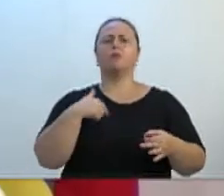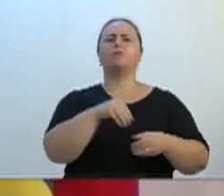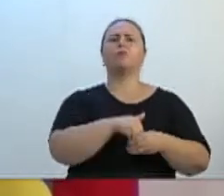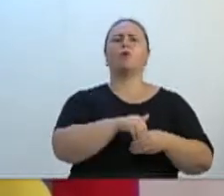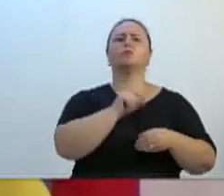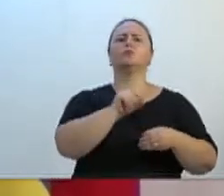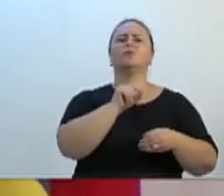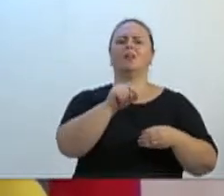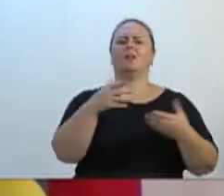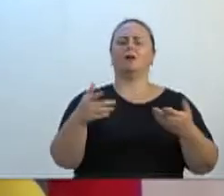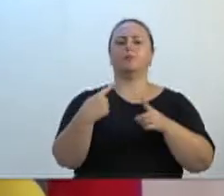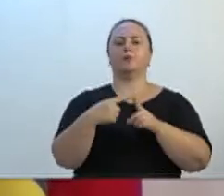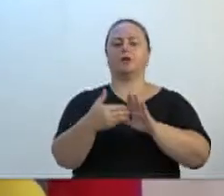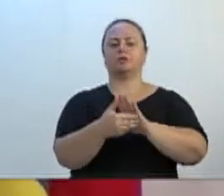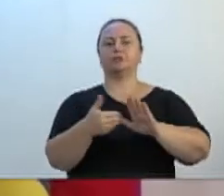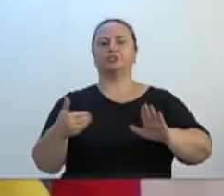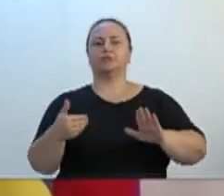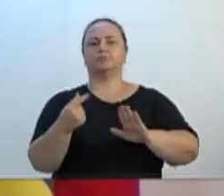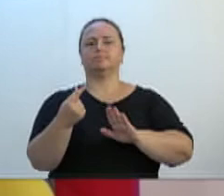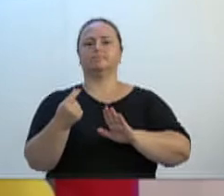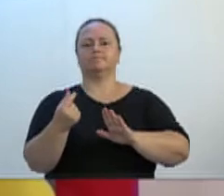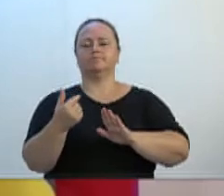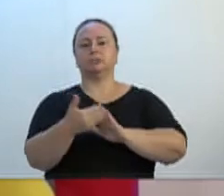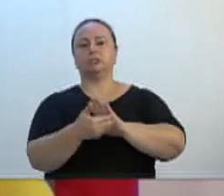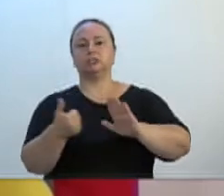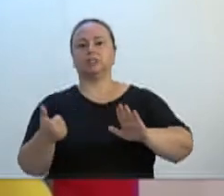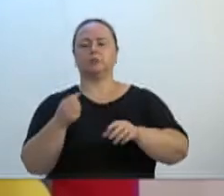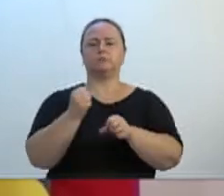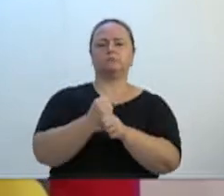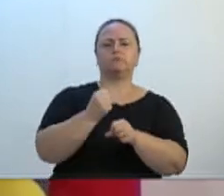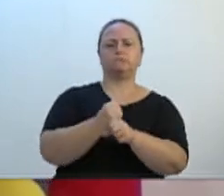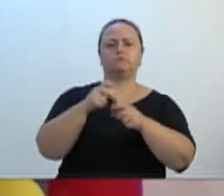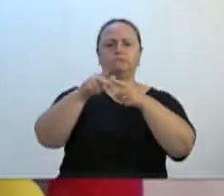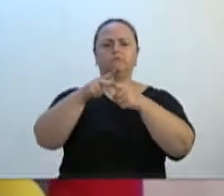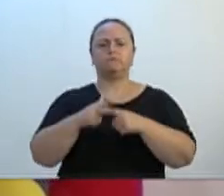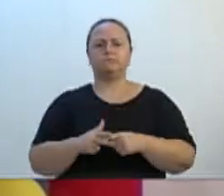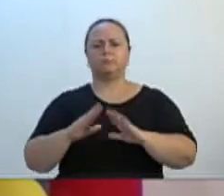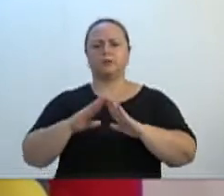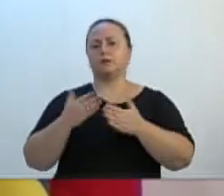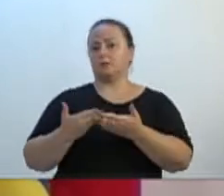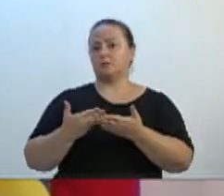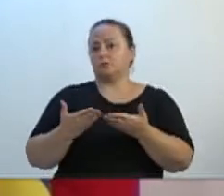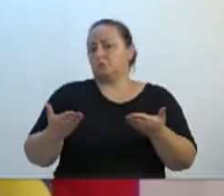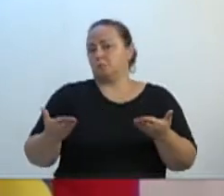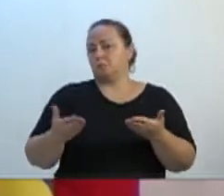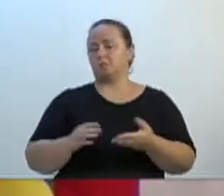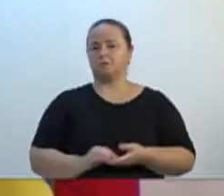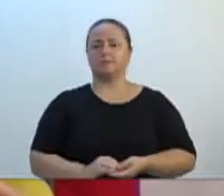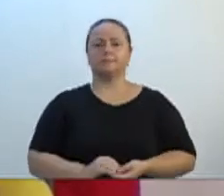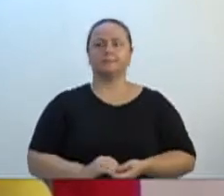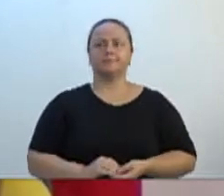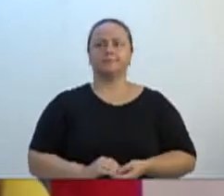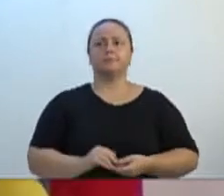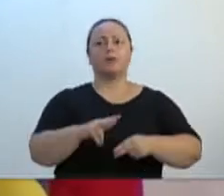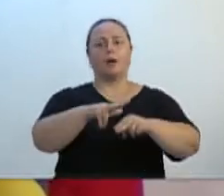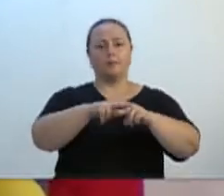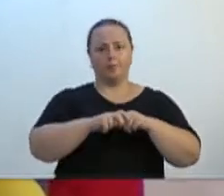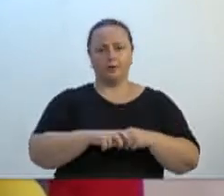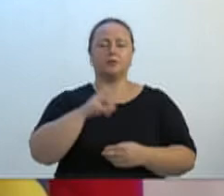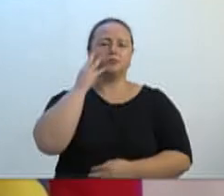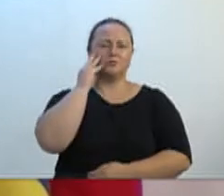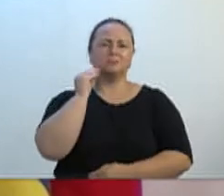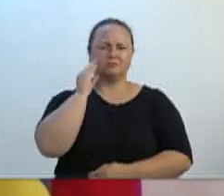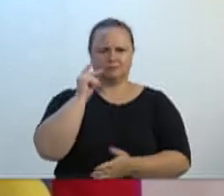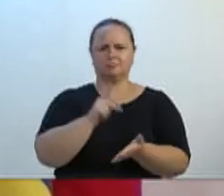de recursos também, de construção, ampliação e reforma de unidades de ensino. E aí, vereador Gilson, nós que visitamos aí muitas